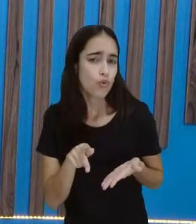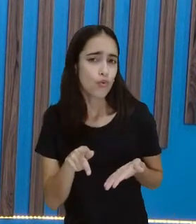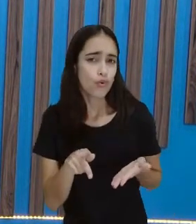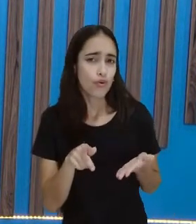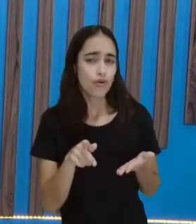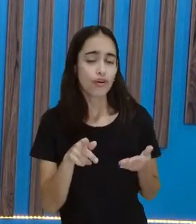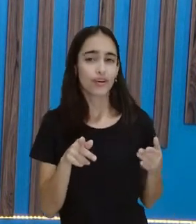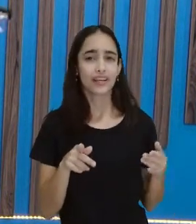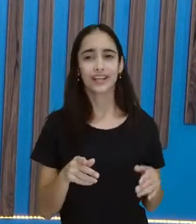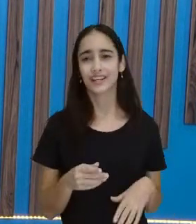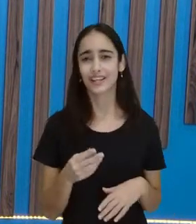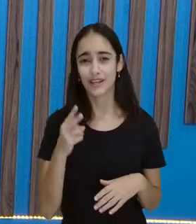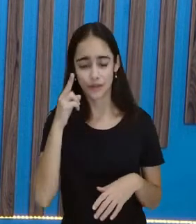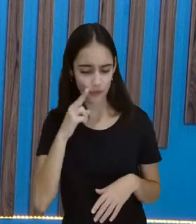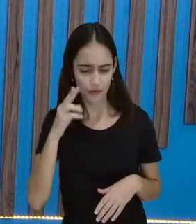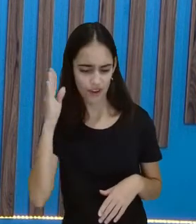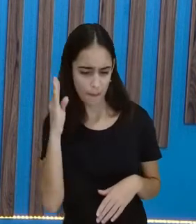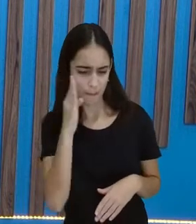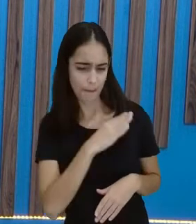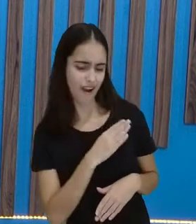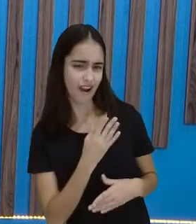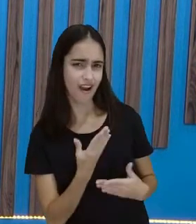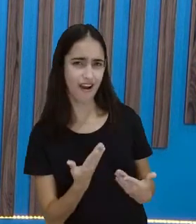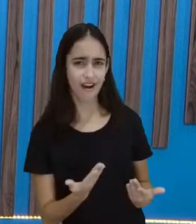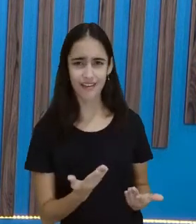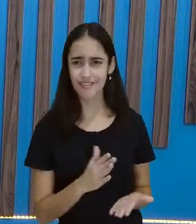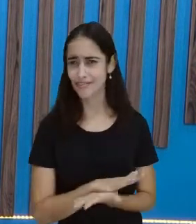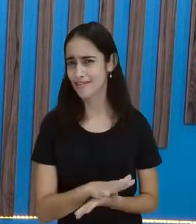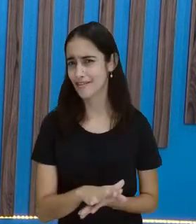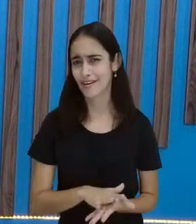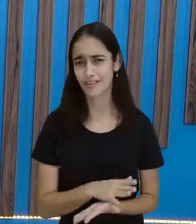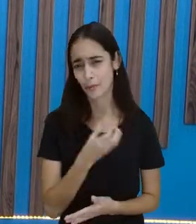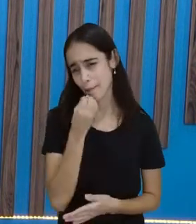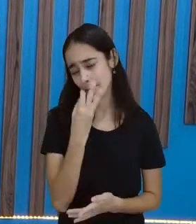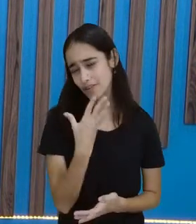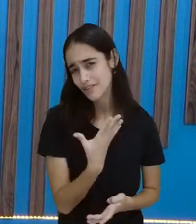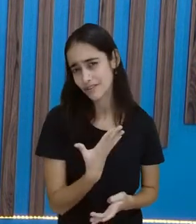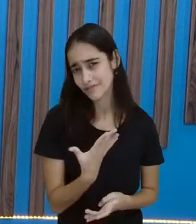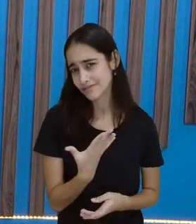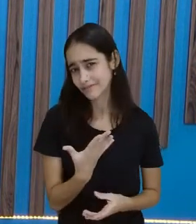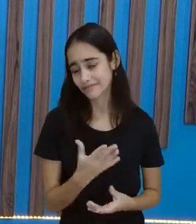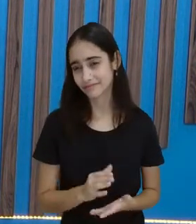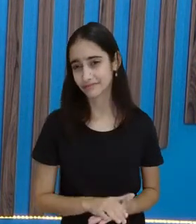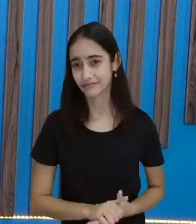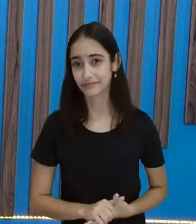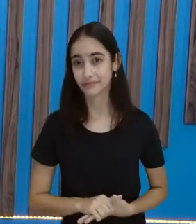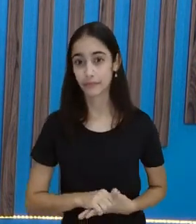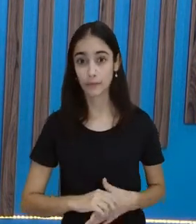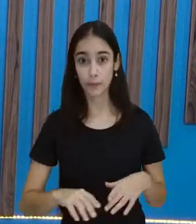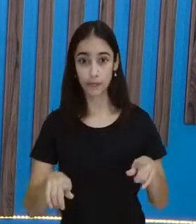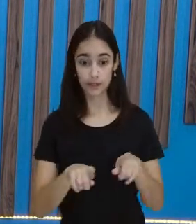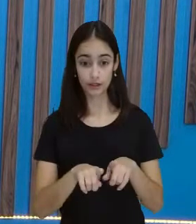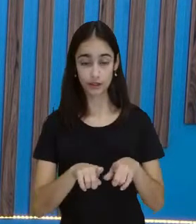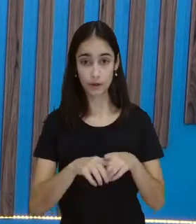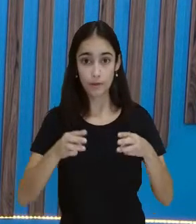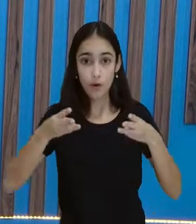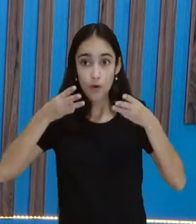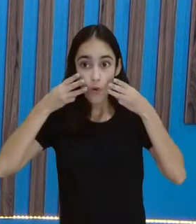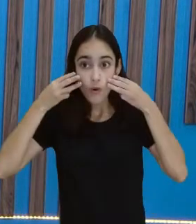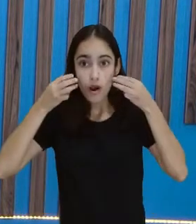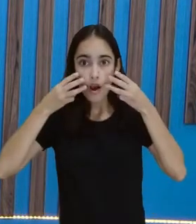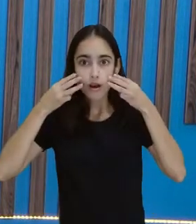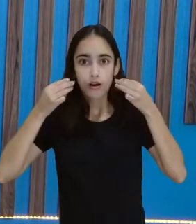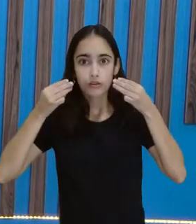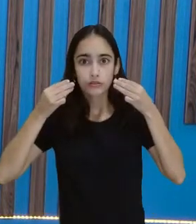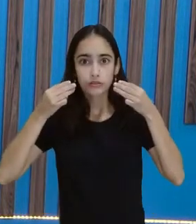enxerga maldade, certo? Em nada. Nas histórias também, quando aparece um gatinho, o gatinho é